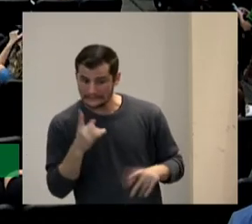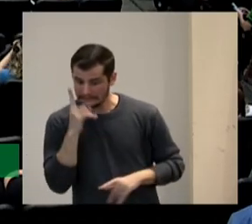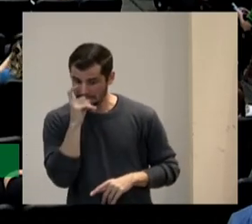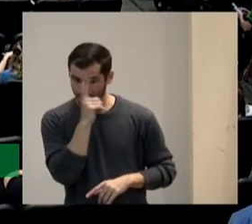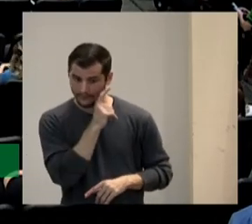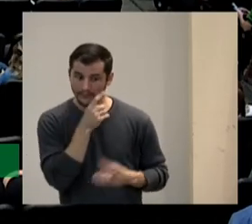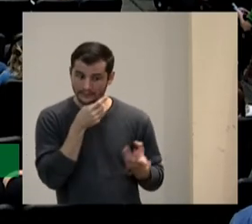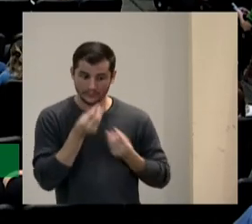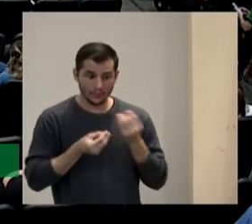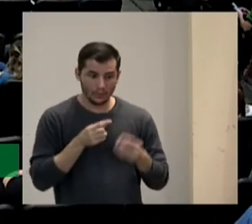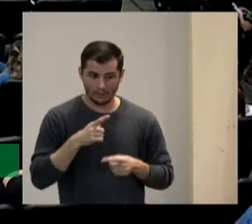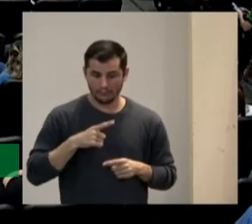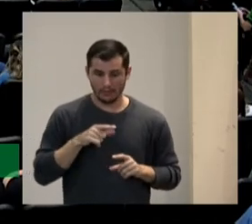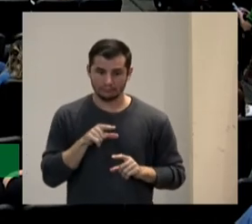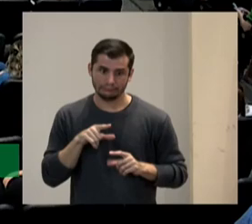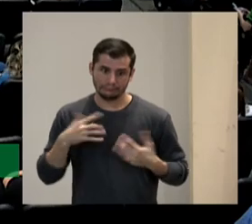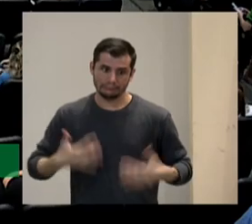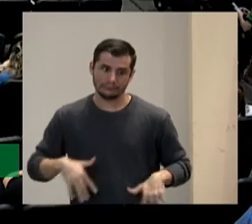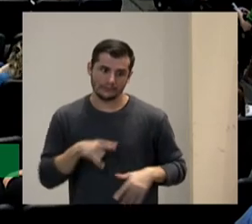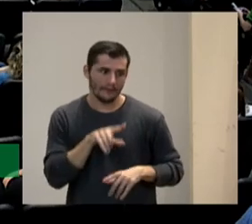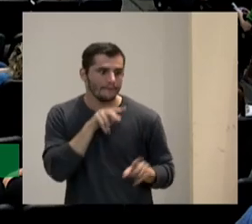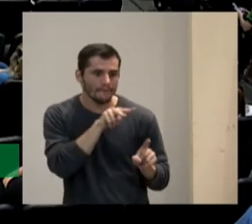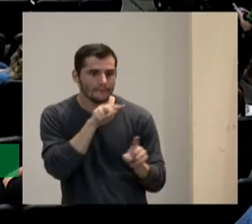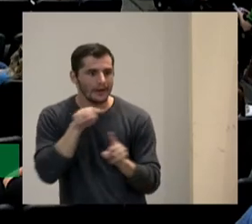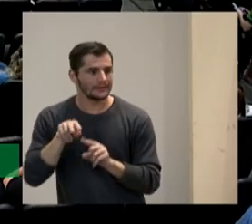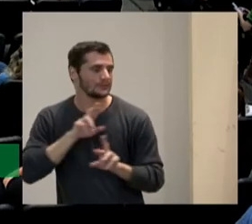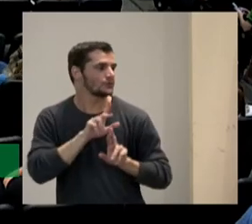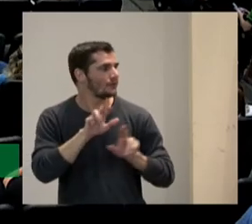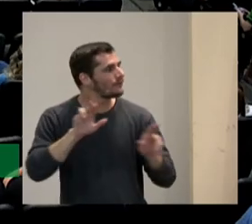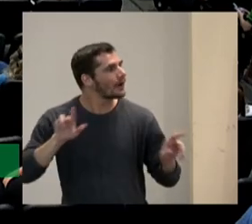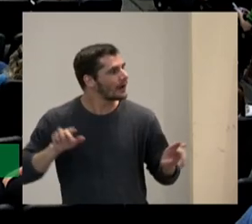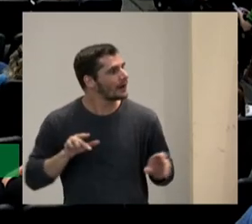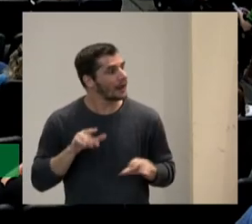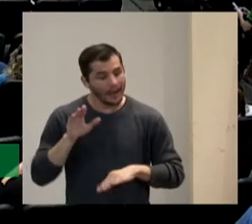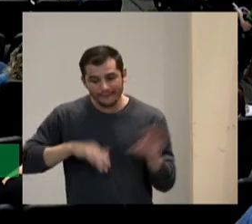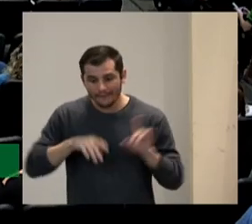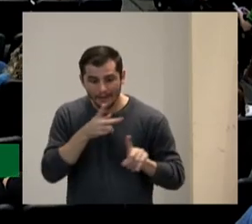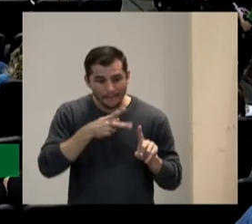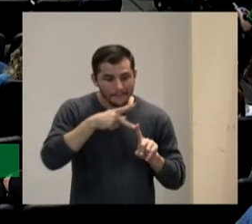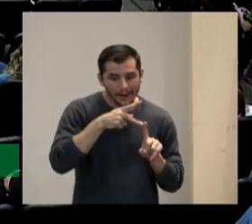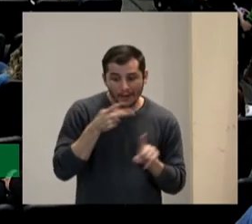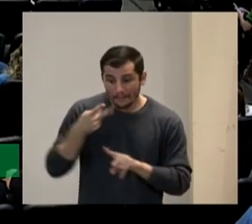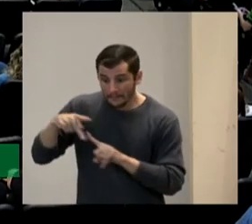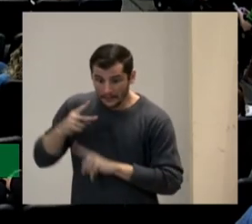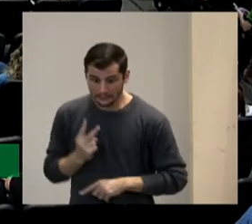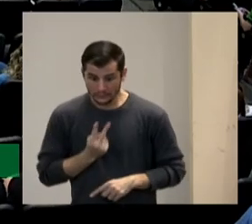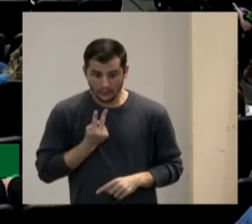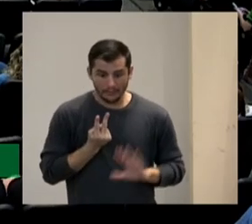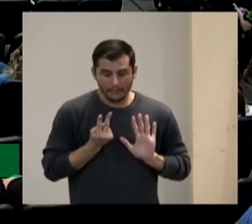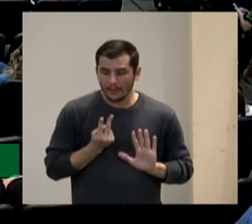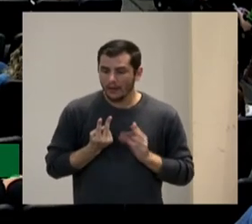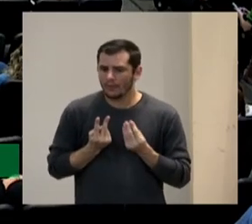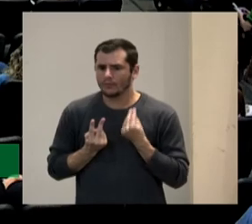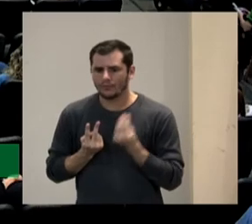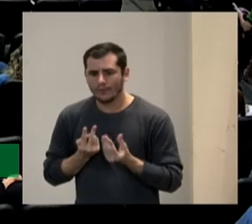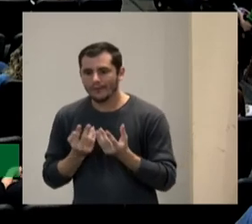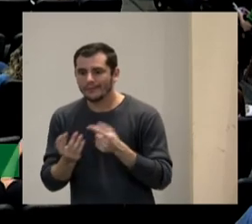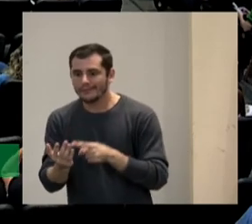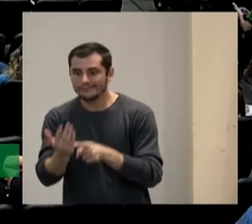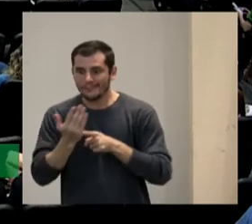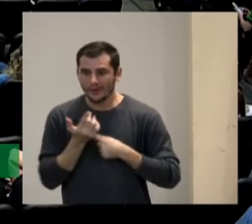a gente já viu coisas por aí tem que conversar e tem que fazer dois planos e serve para esse ano aliás não serve nem para o humano